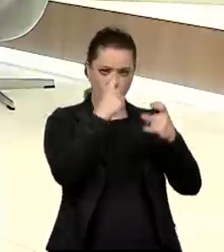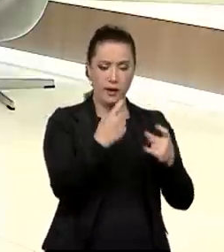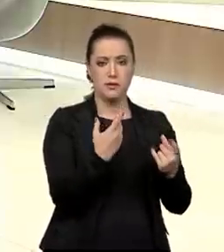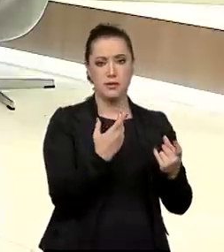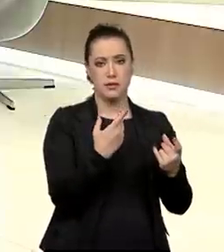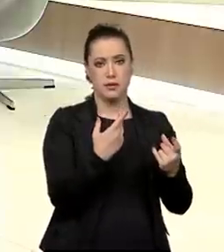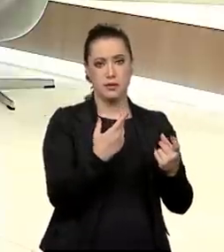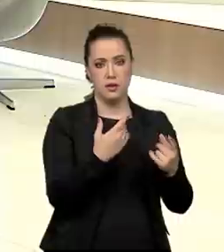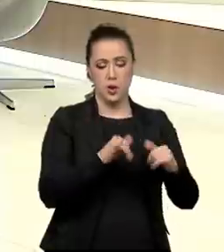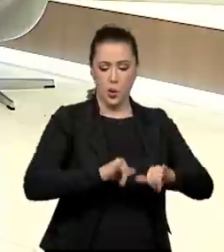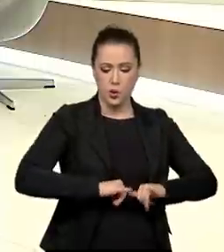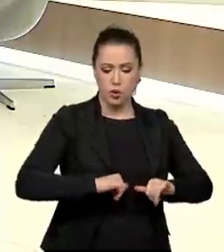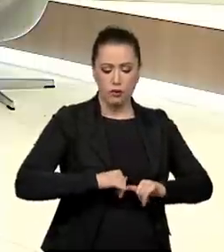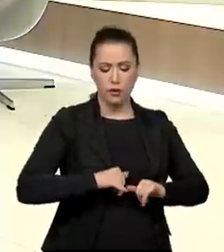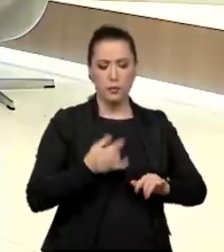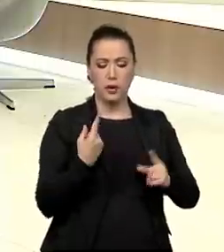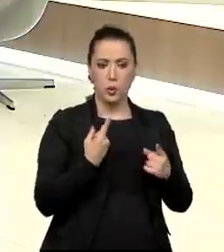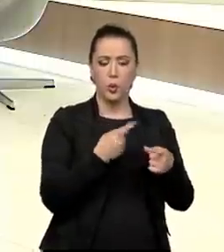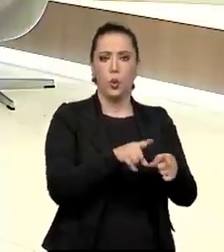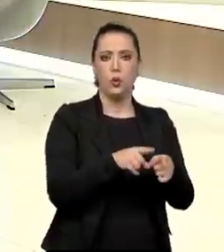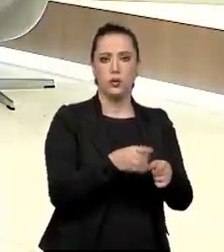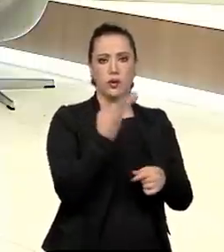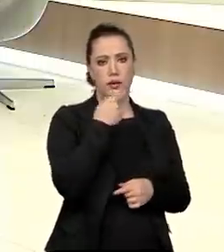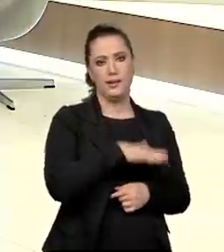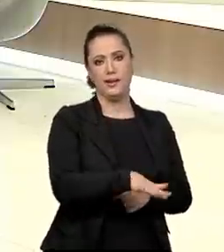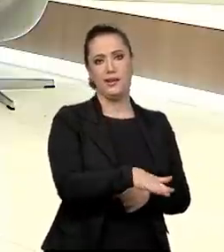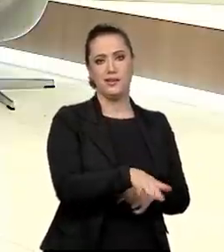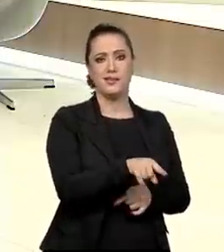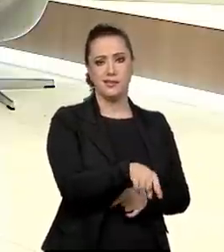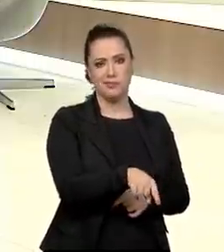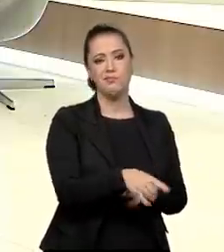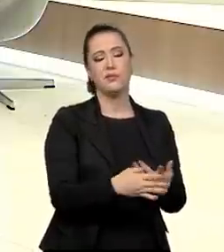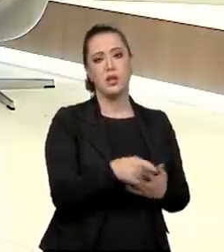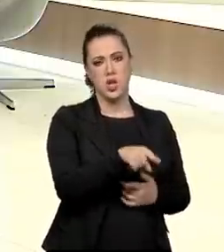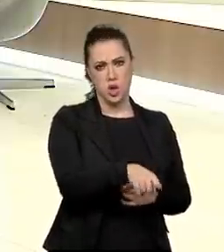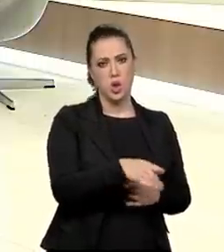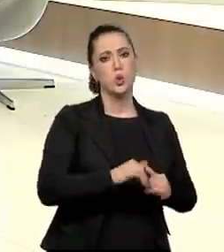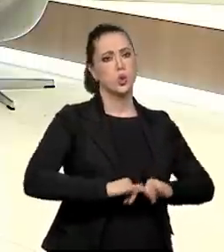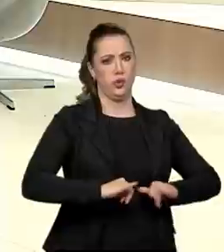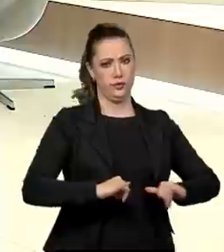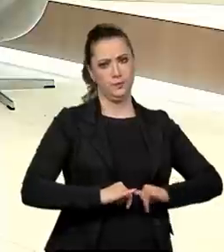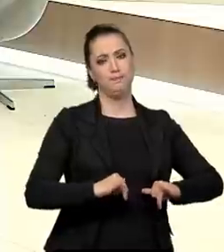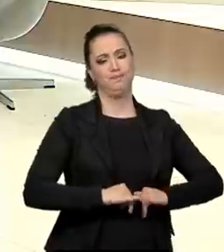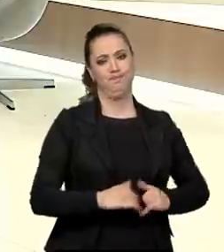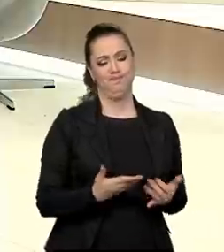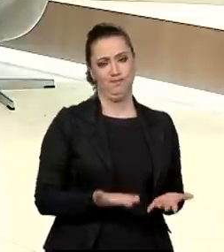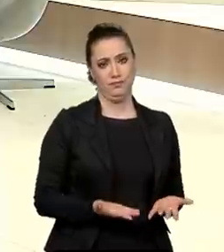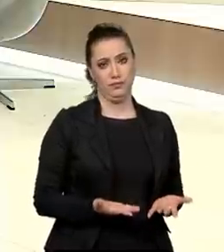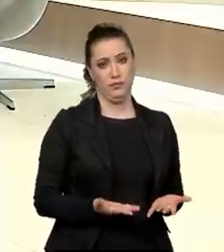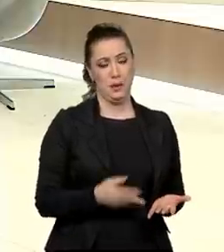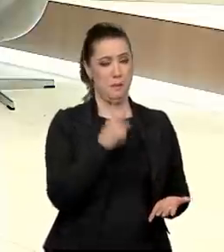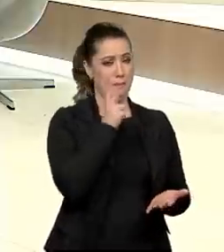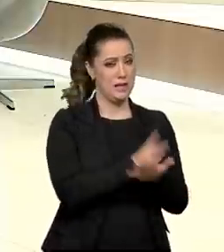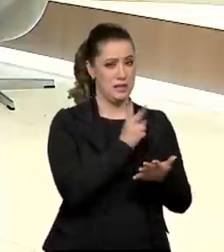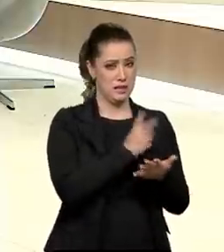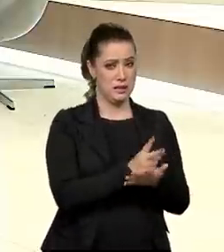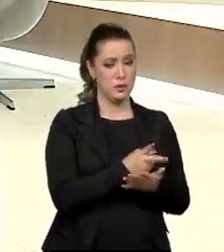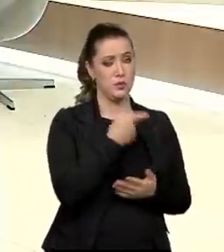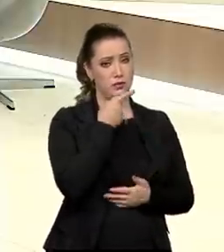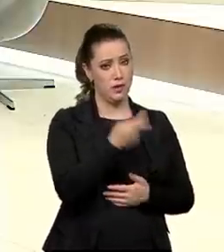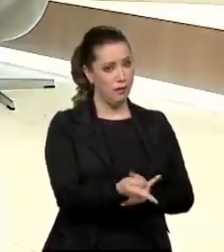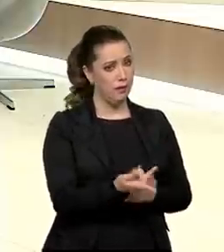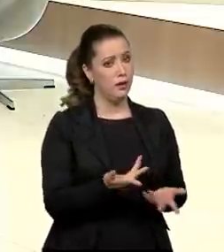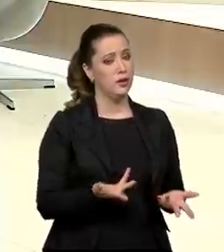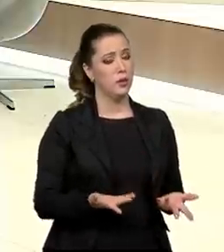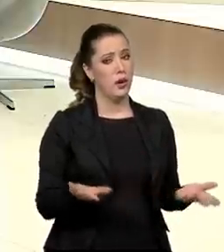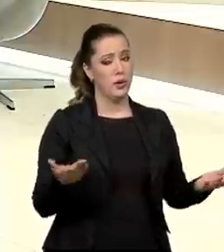criança. Infelizmente, a nossa criança e o adolescente sofrem muita violência. violência, inclusive, ou eu diria até